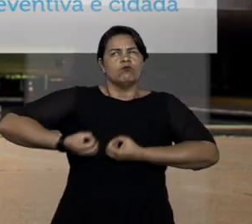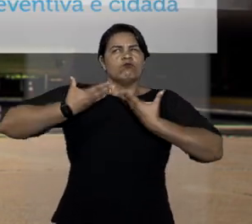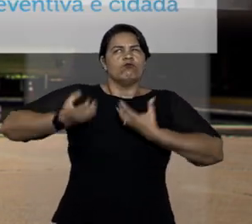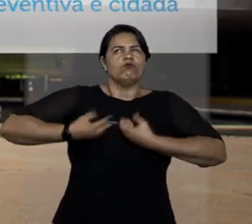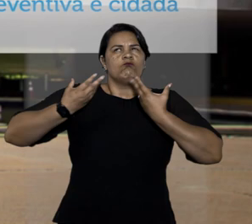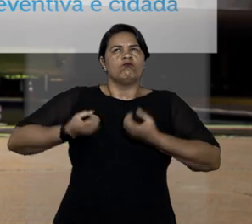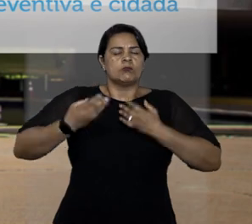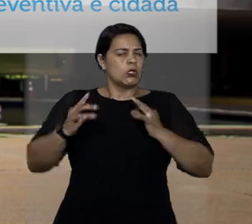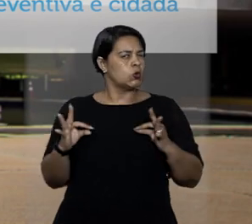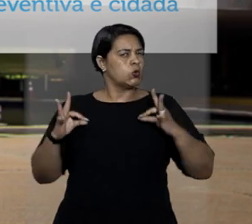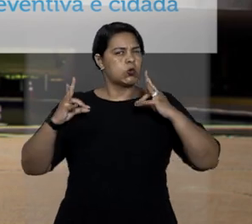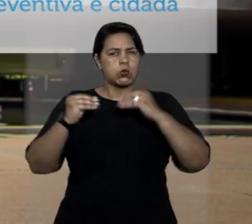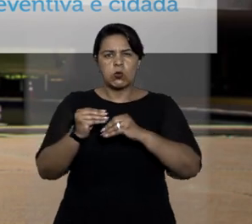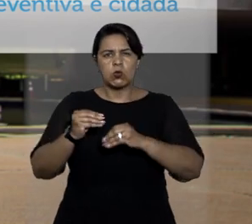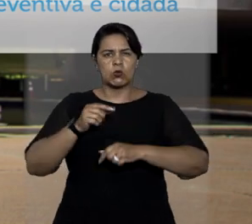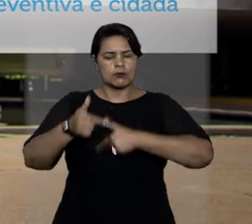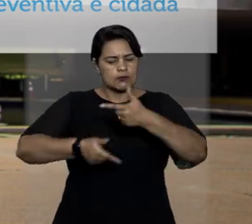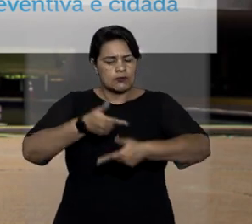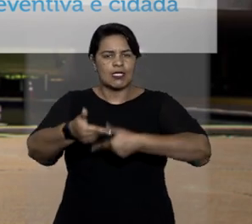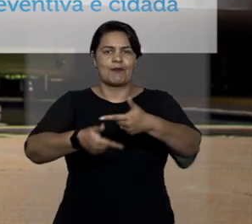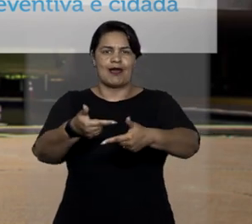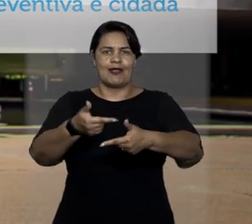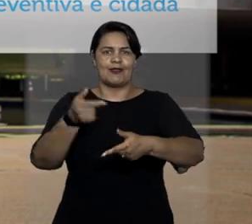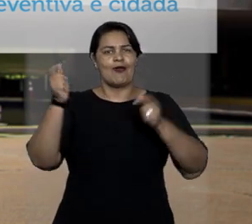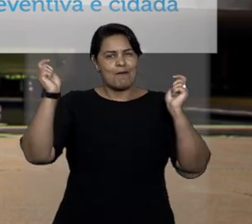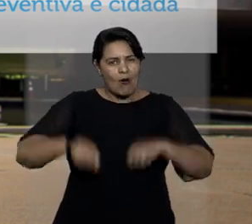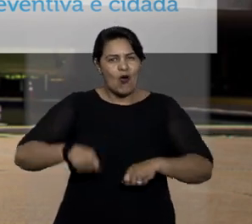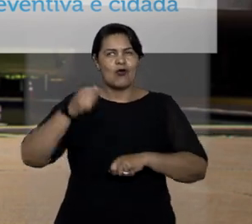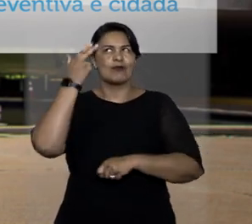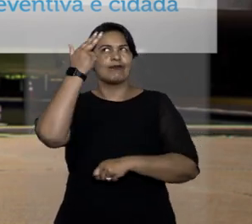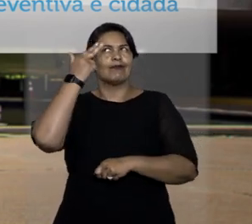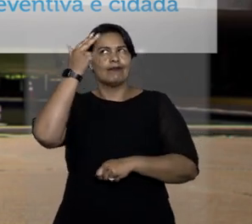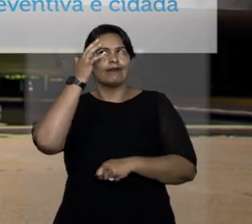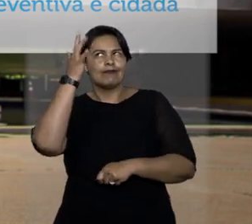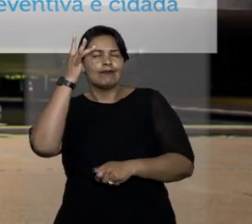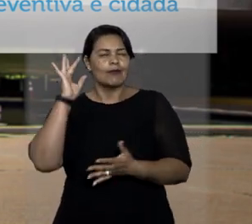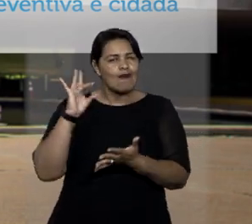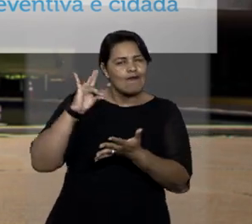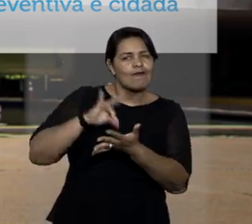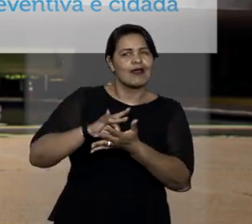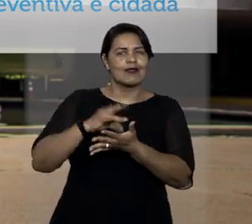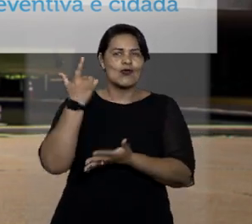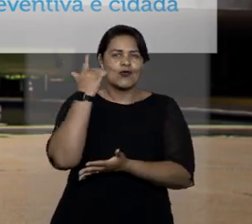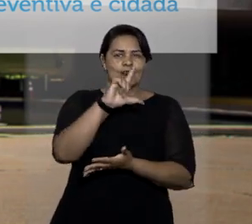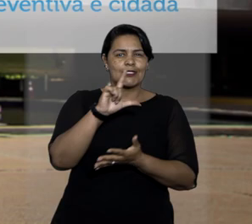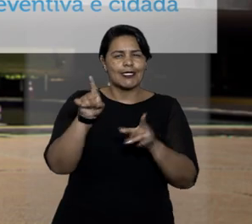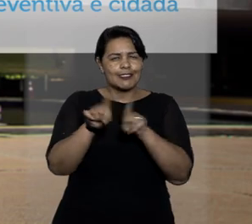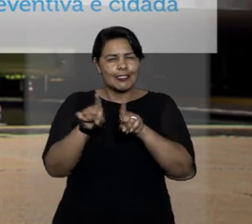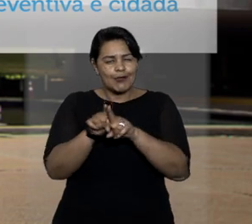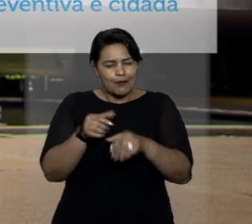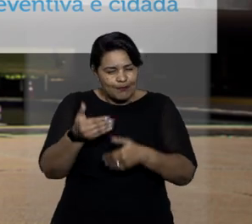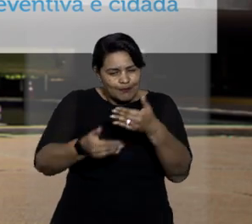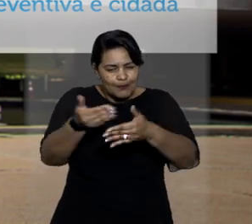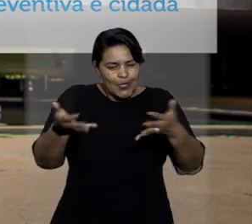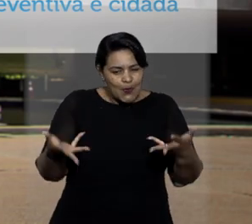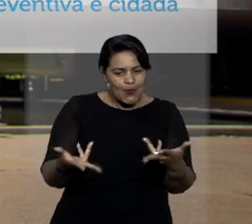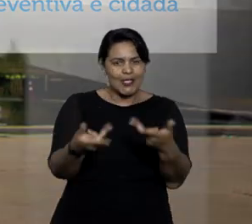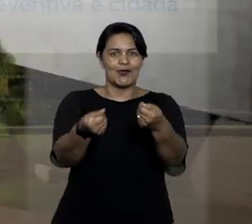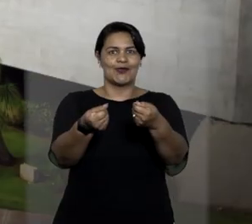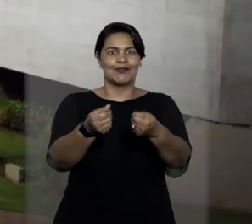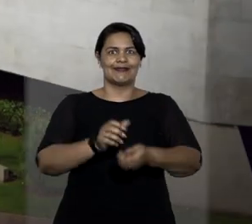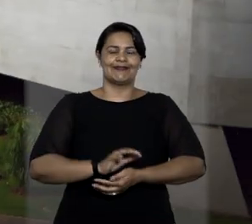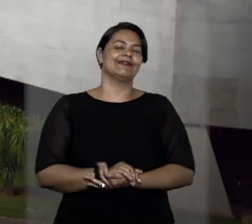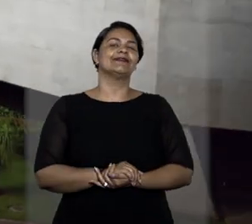que impulsiona nossas ações. É o nosso sonho possível, orientado pela realidade e aprimorado com o tempo.